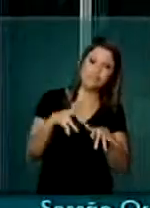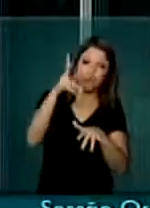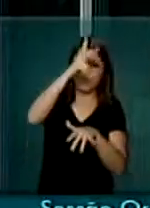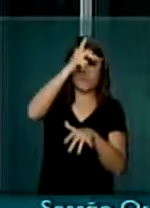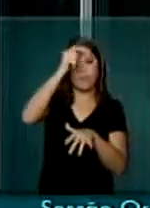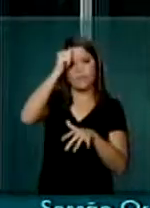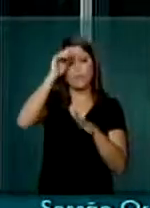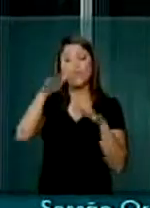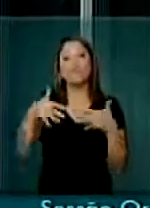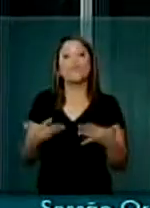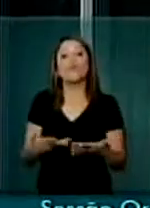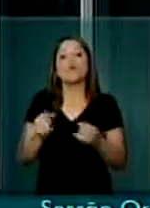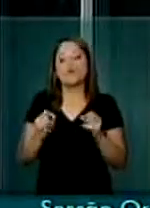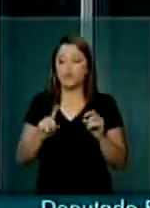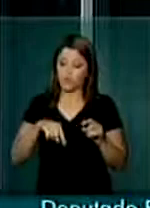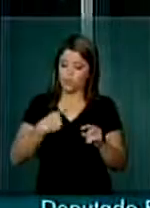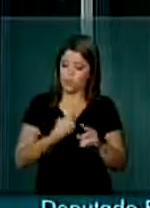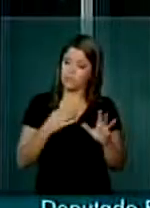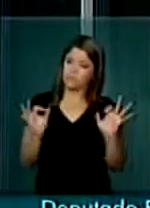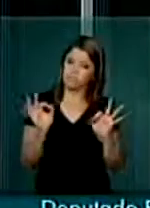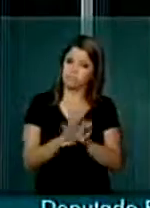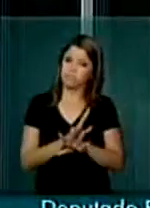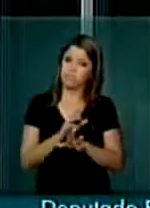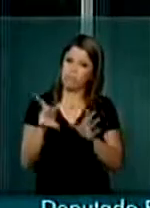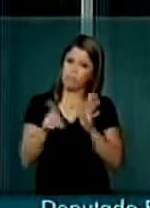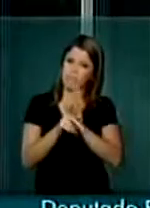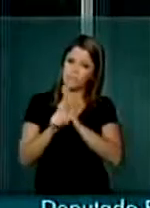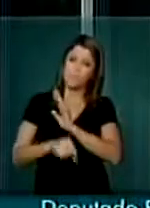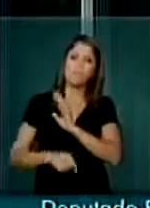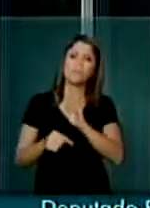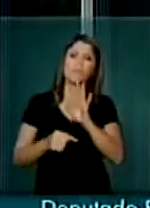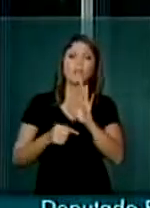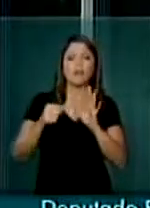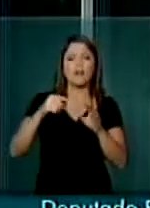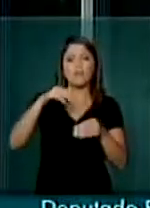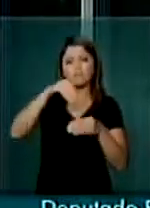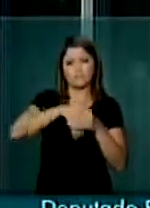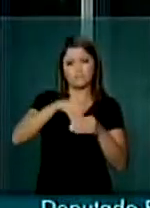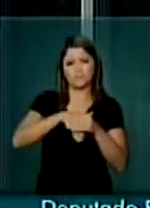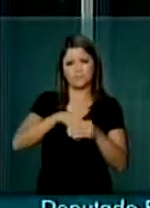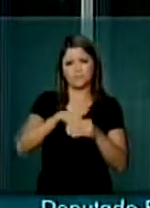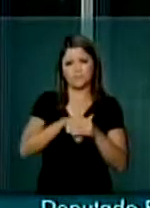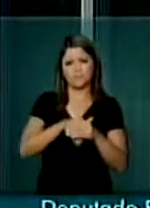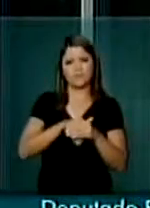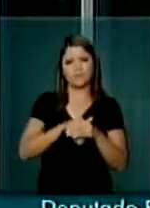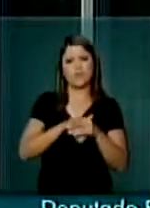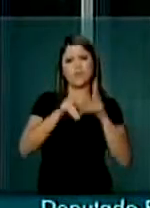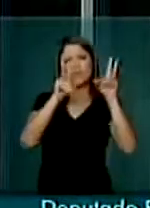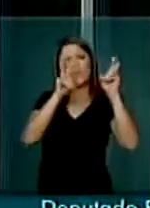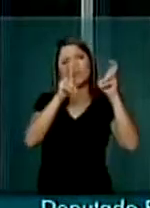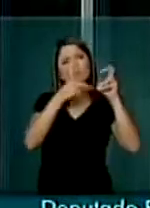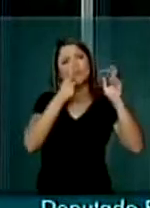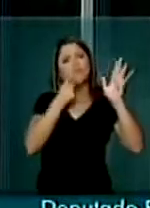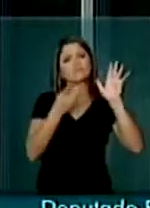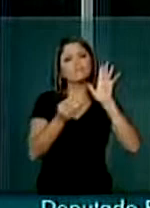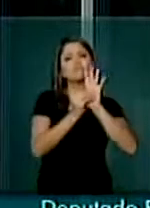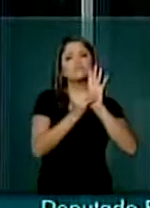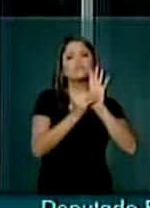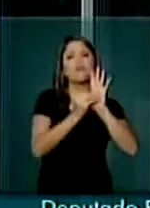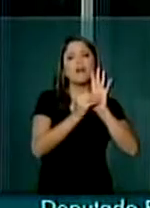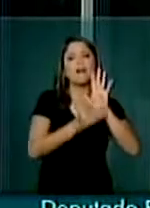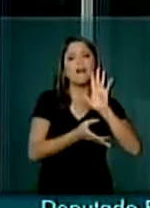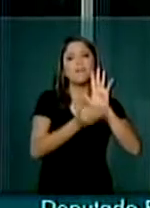Que nós terminássemos nesta casa a votação da matéria que regulamenta a emenda